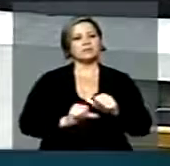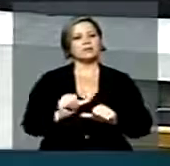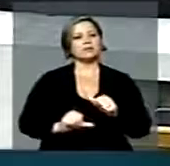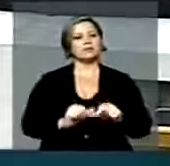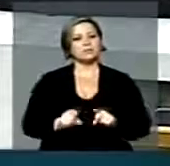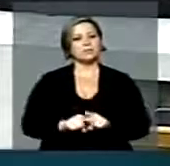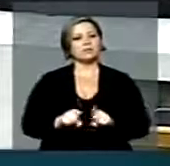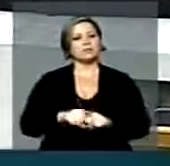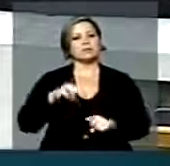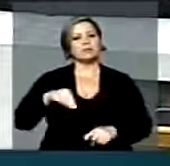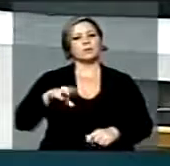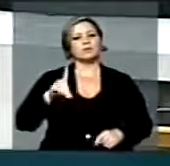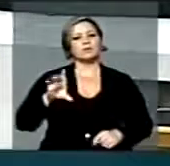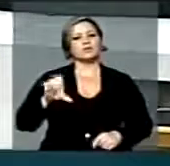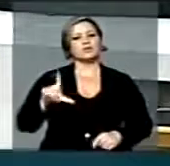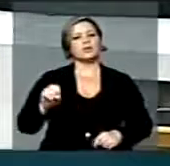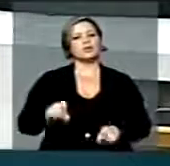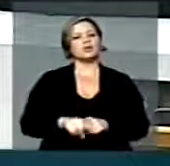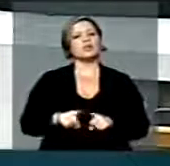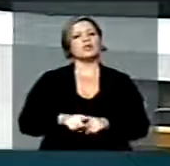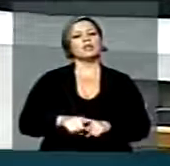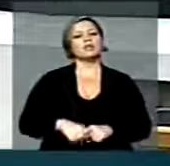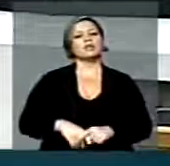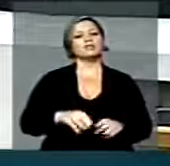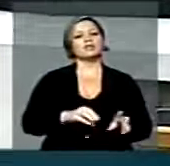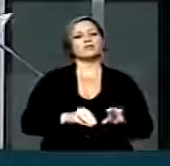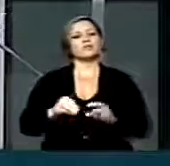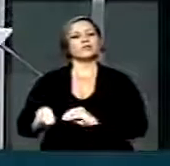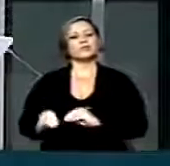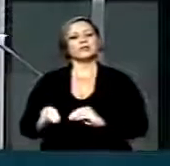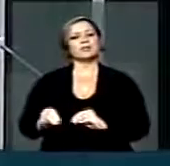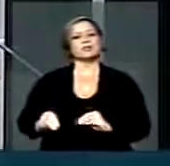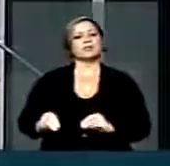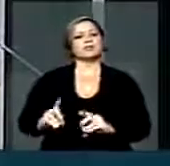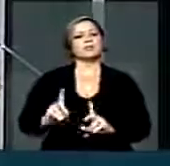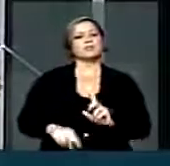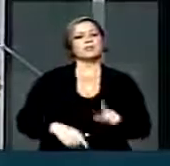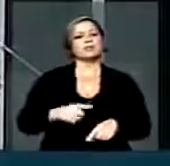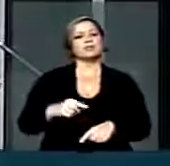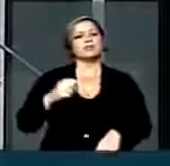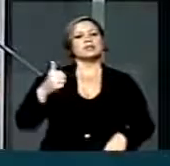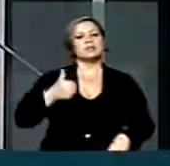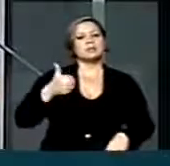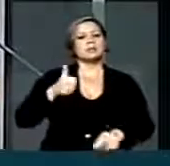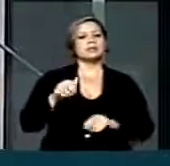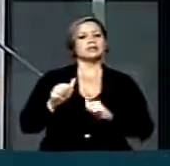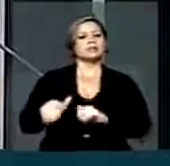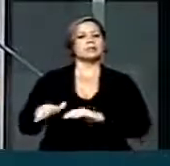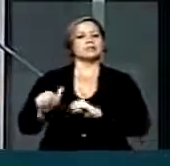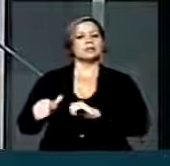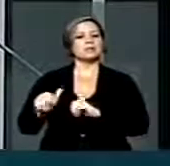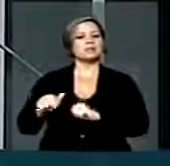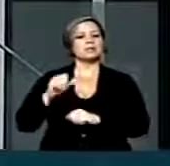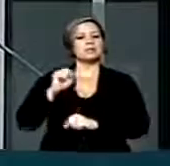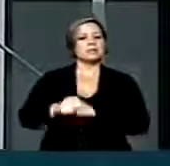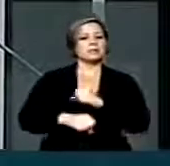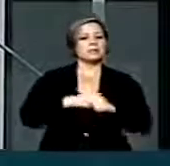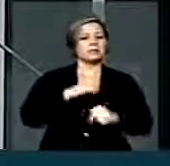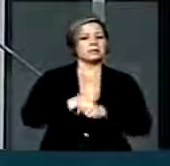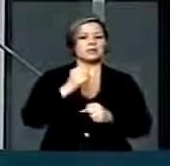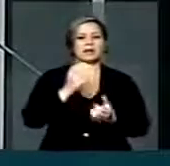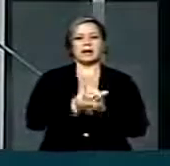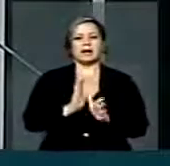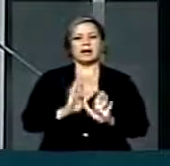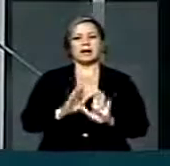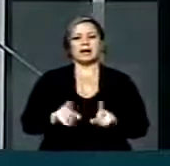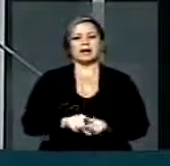do ano modelo para o ano posterior somente a partir de 1º de setembro de cada ano, acabando